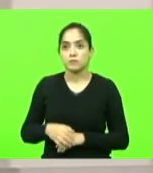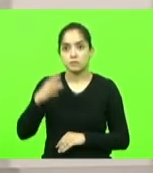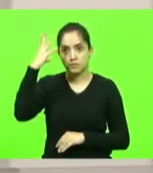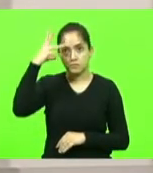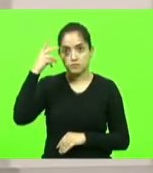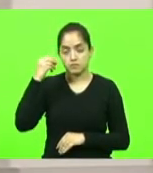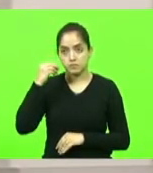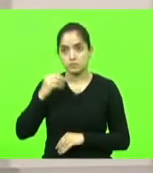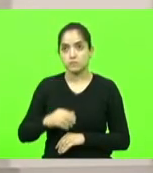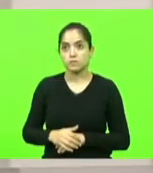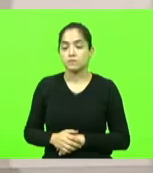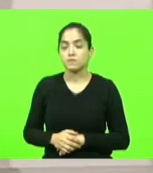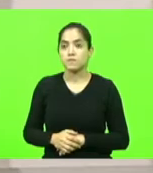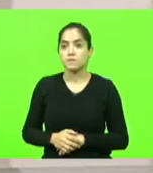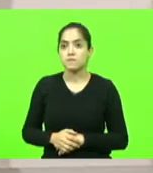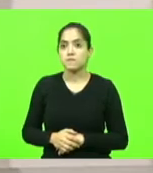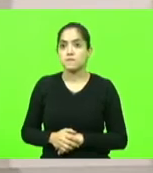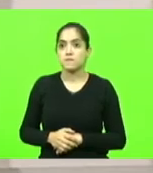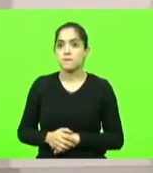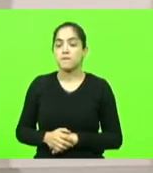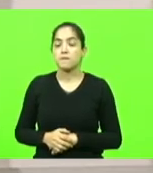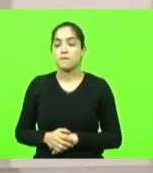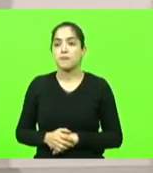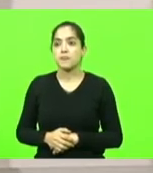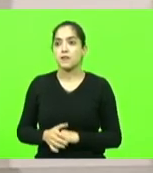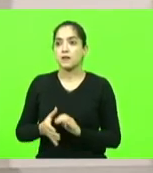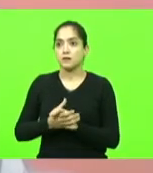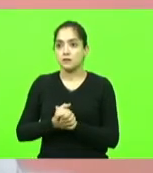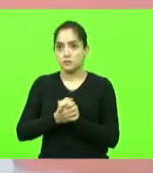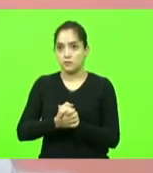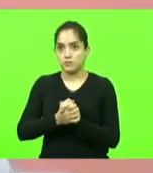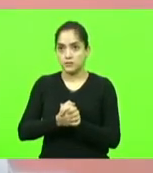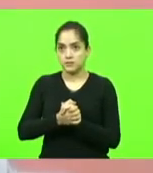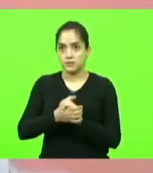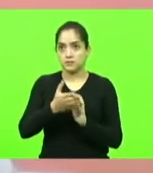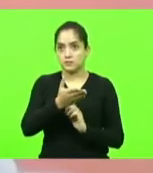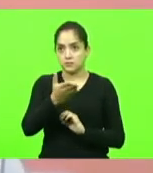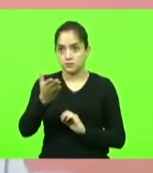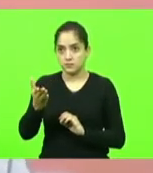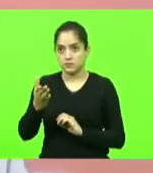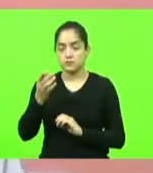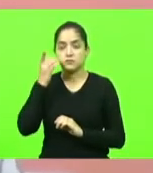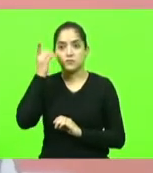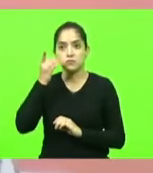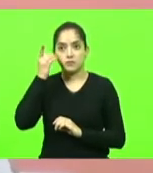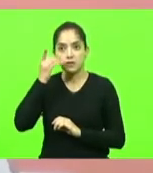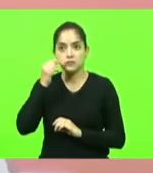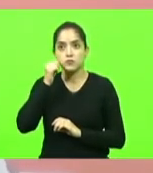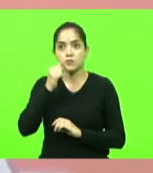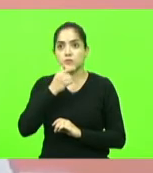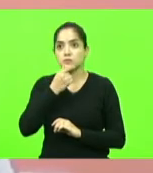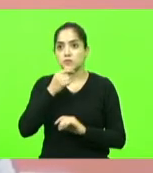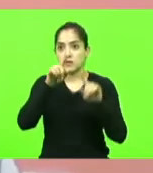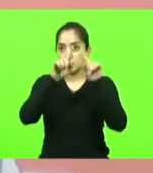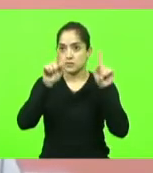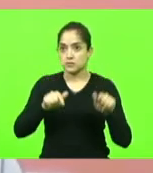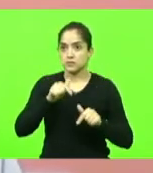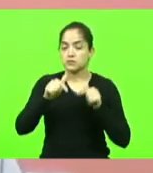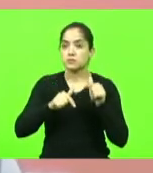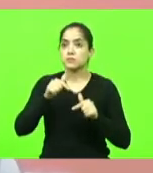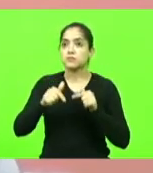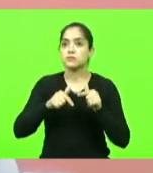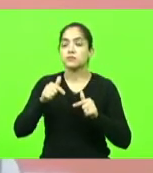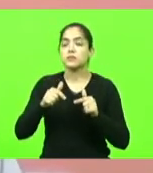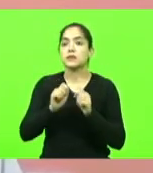por até seis minutos cumprimento cumprimento as colegas deputadas os deputados servidores e servidoras desta